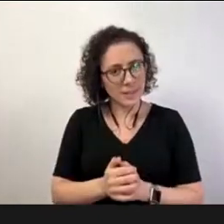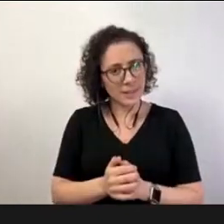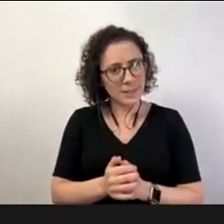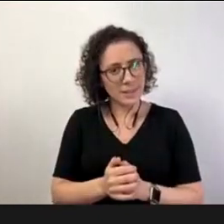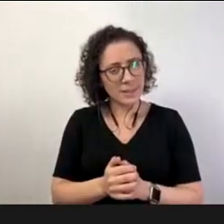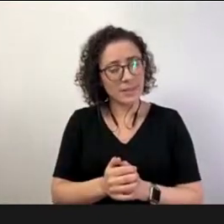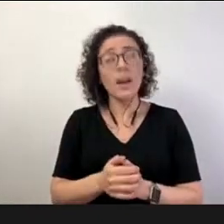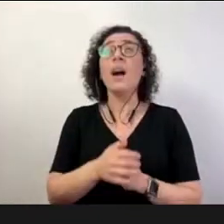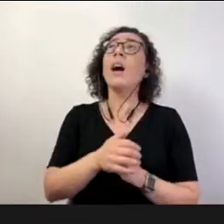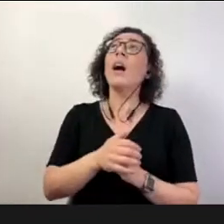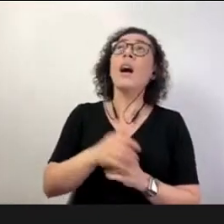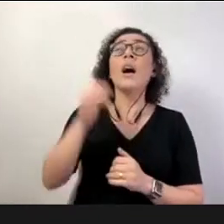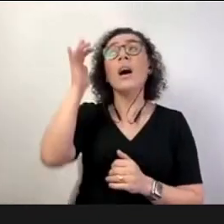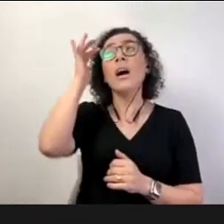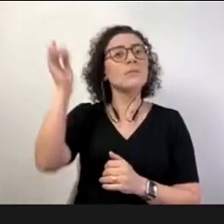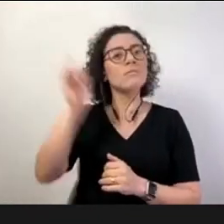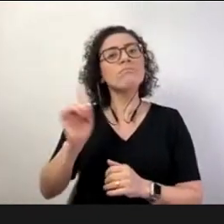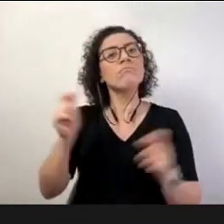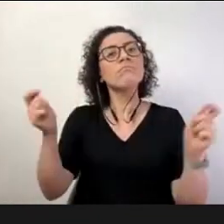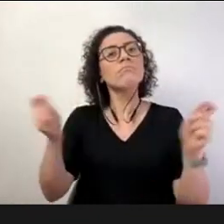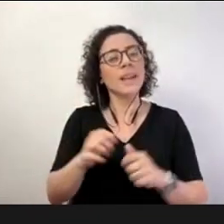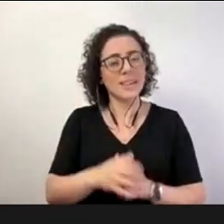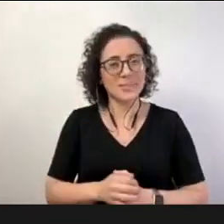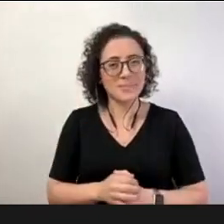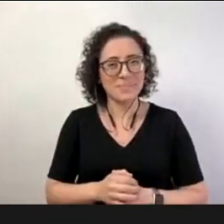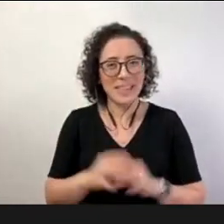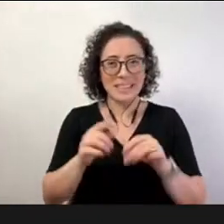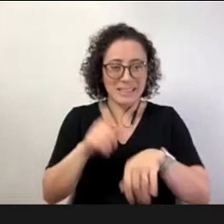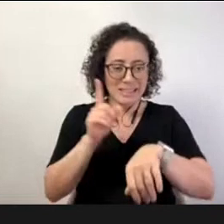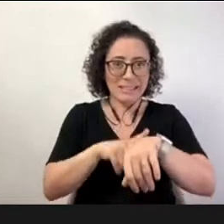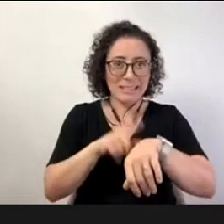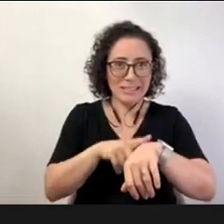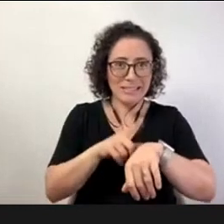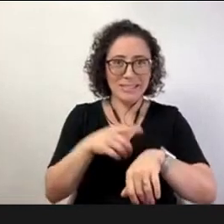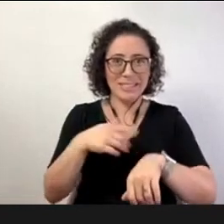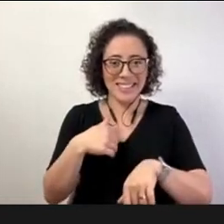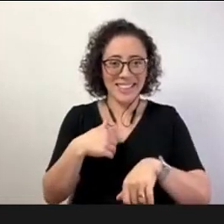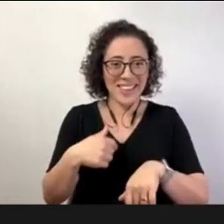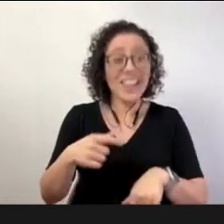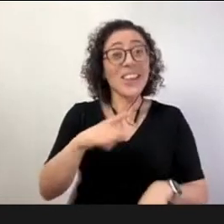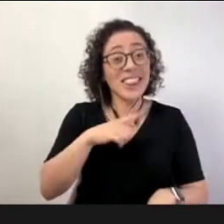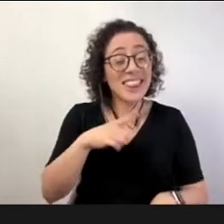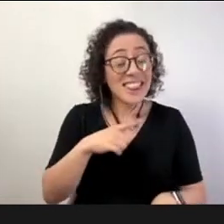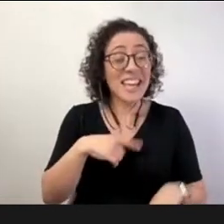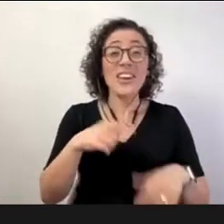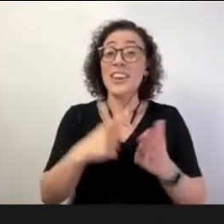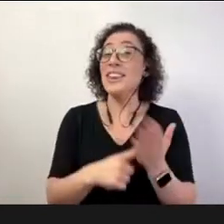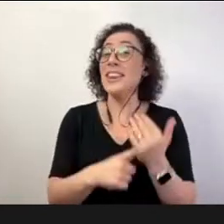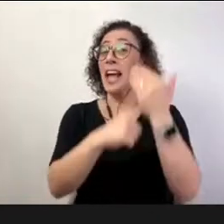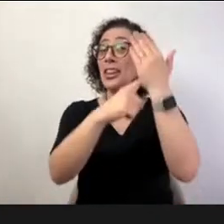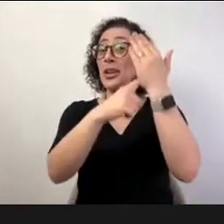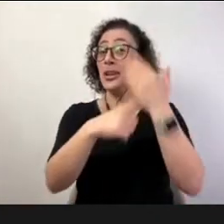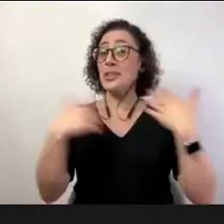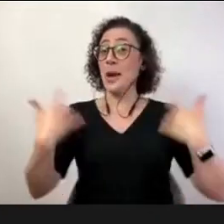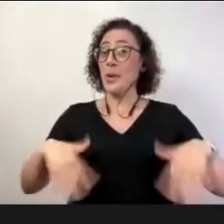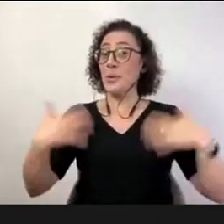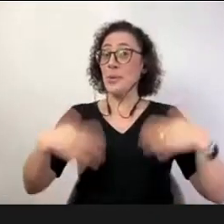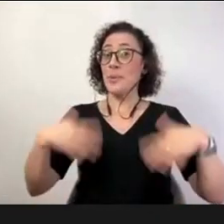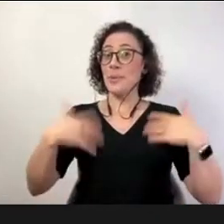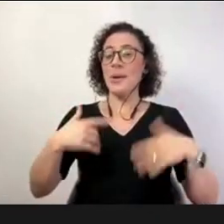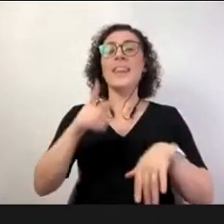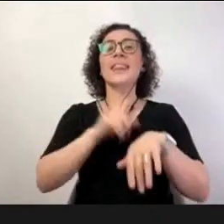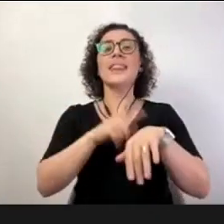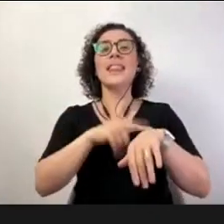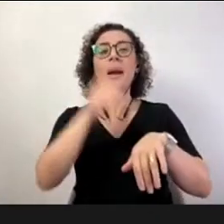para terminar mesmo eu penso que já cheguei ao fim do meu tempo eu já mostrei que eu tenho uma tecnologia bastante evoluída para controlar o meu